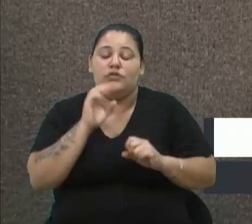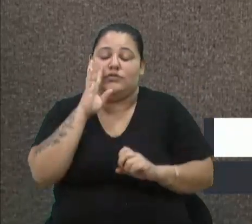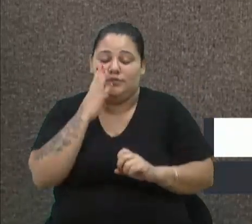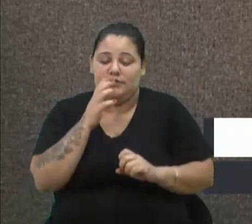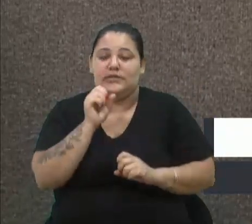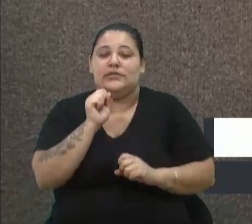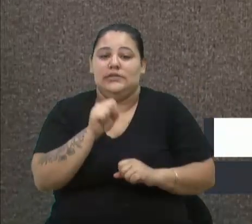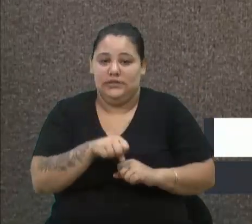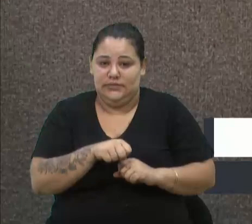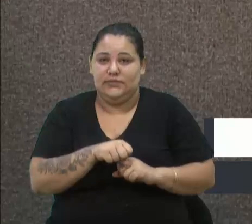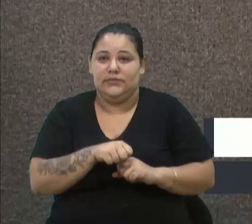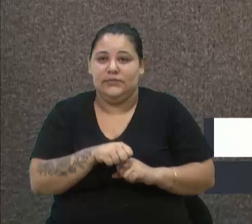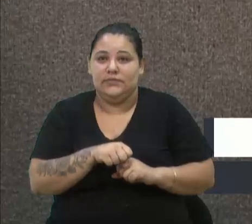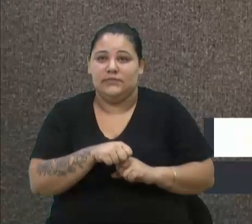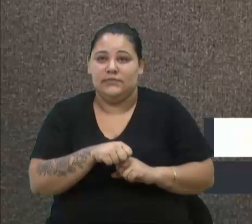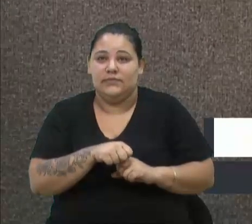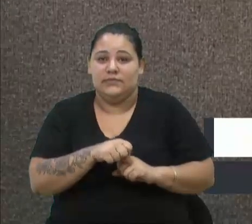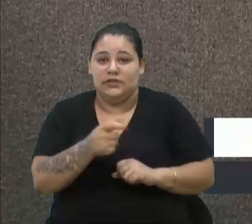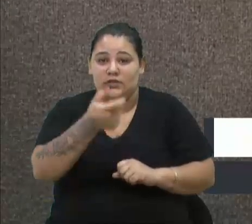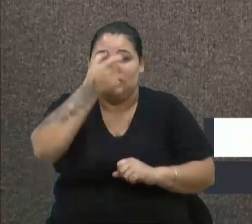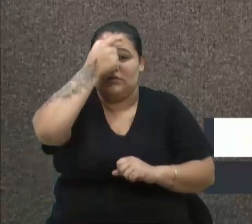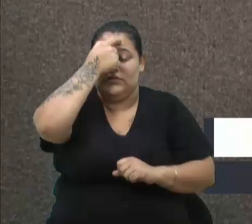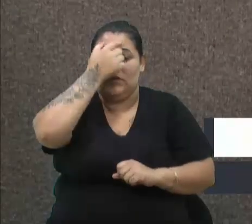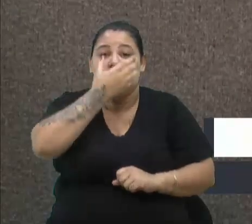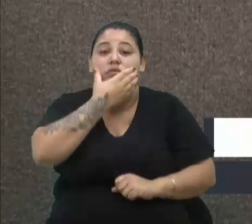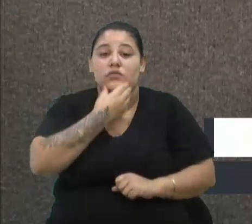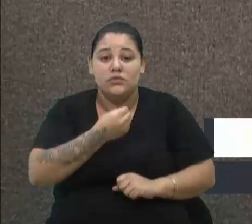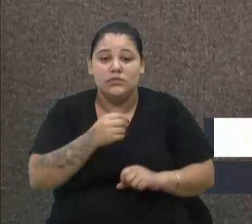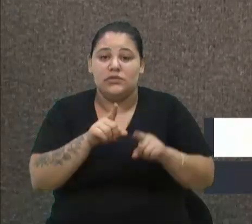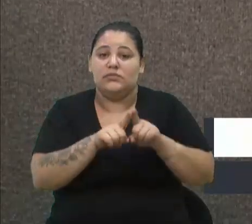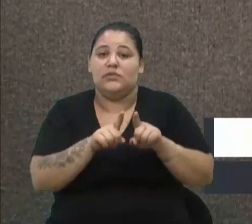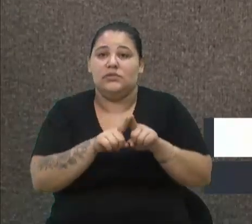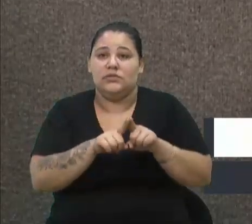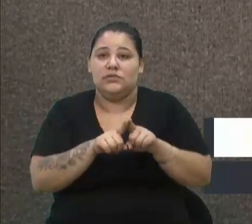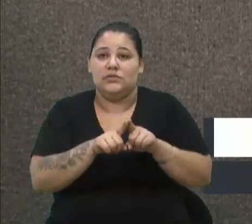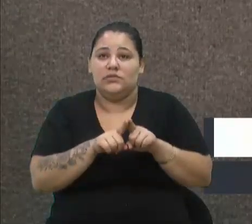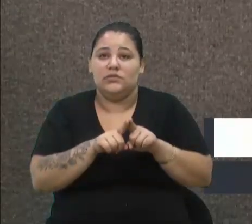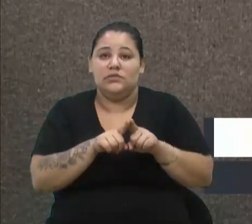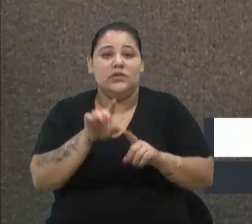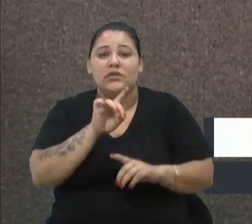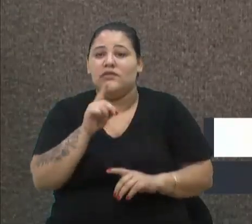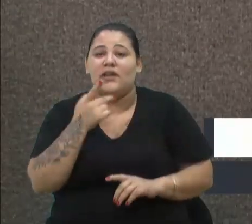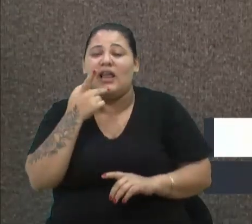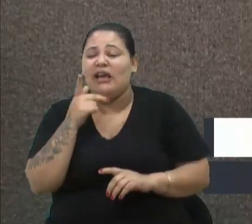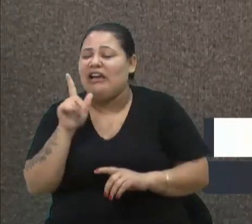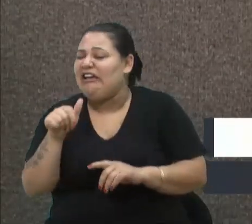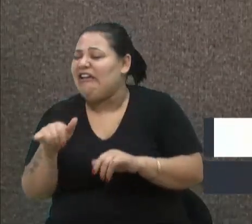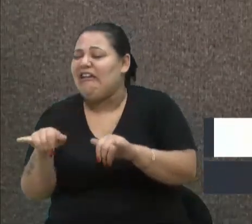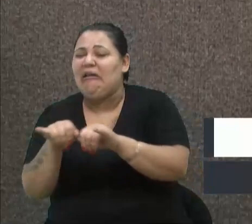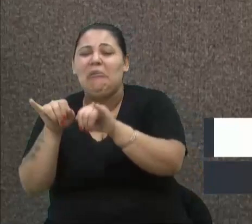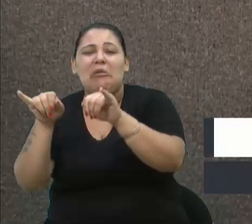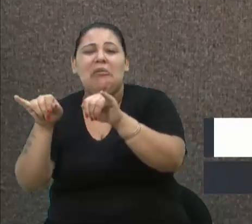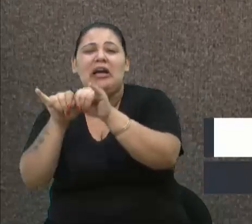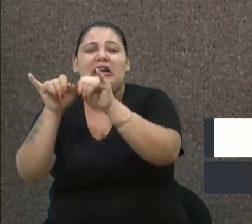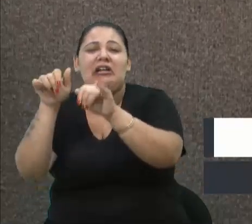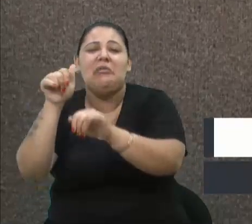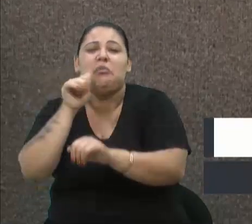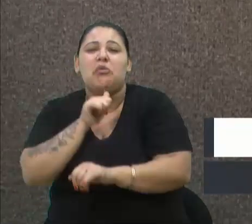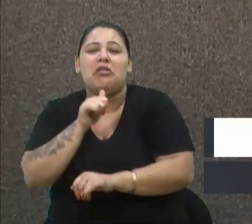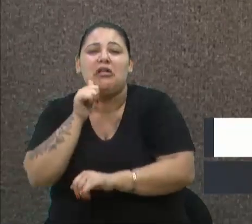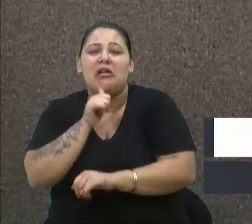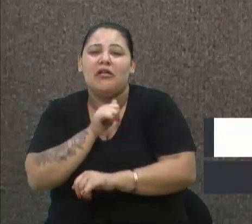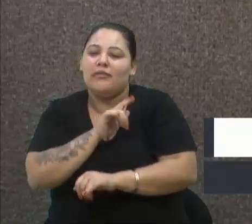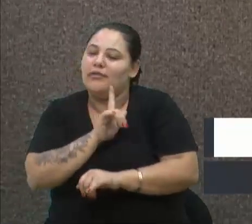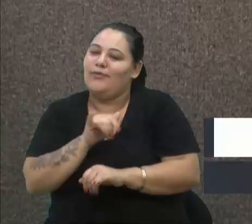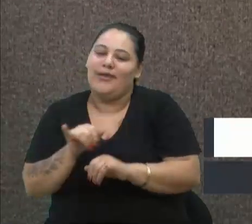E conscientizar os homens também, para que não digam isso, é frescura de mulher, isso, né, não